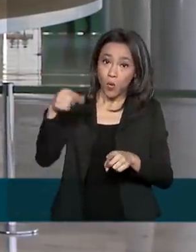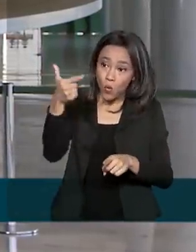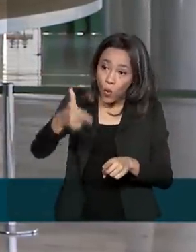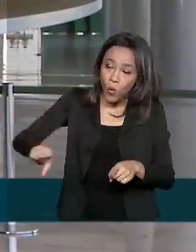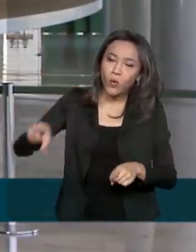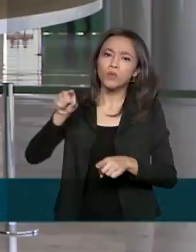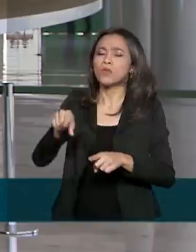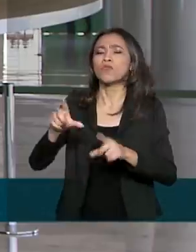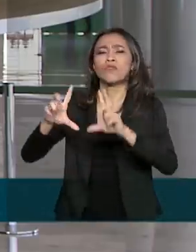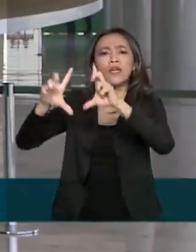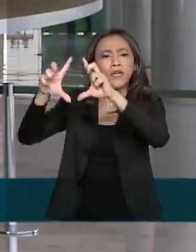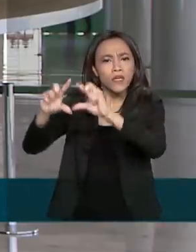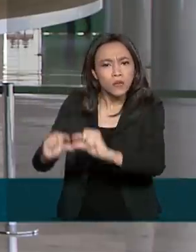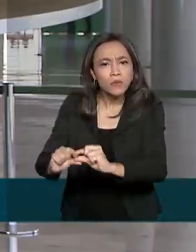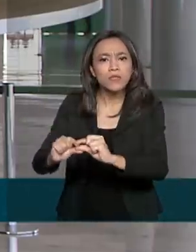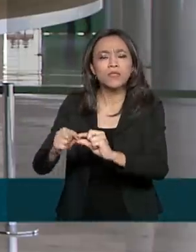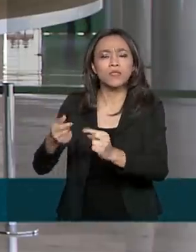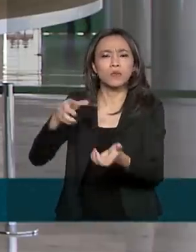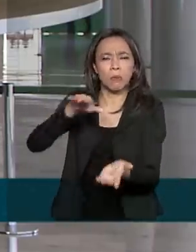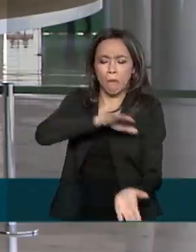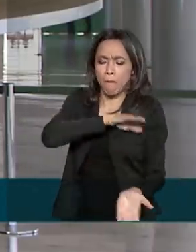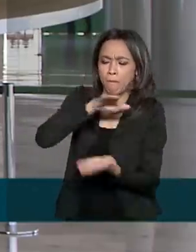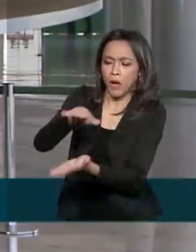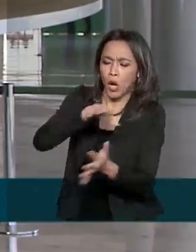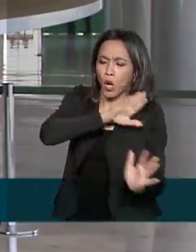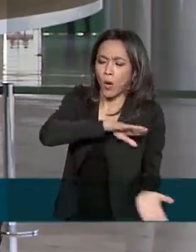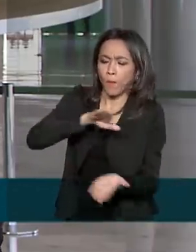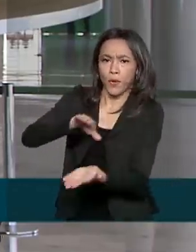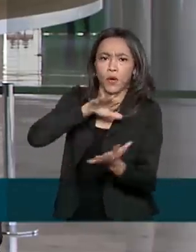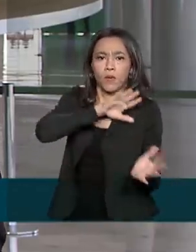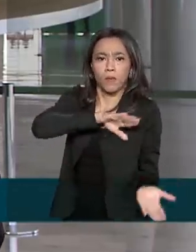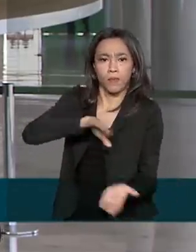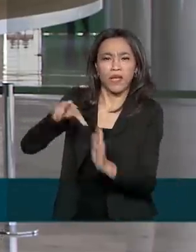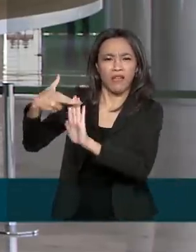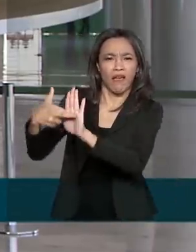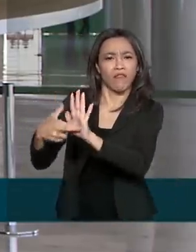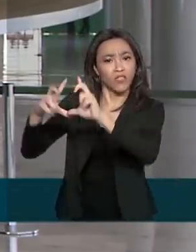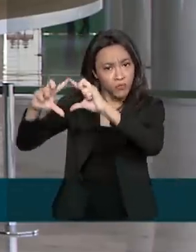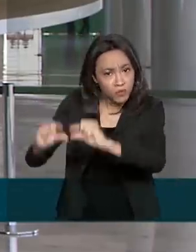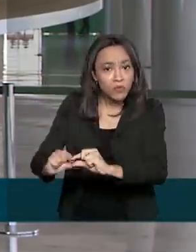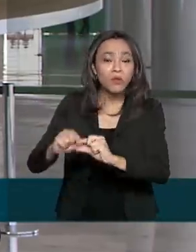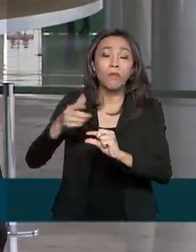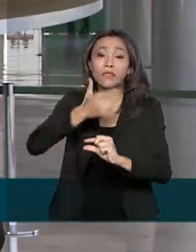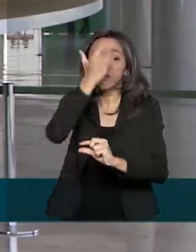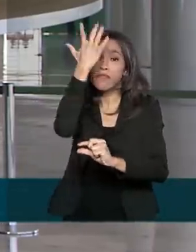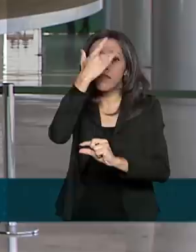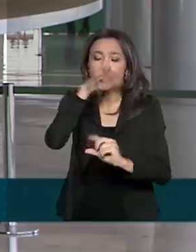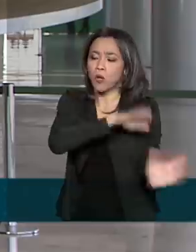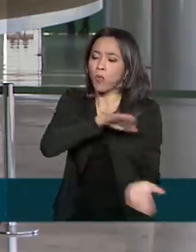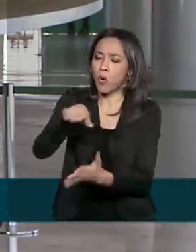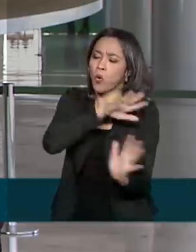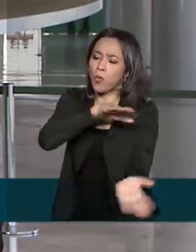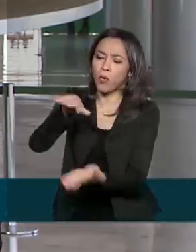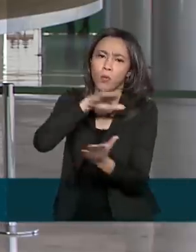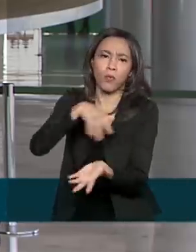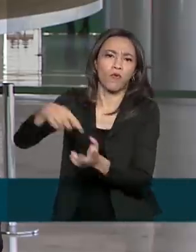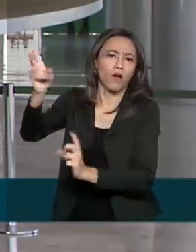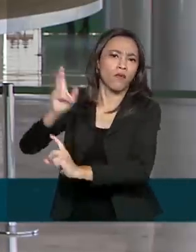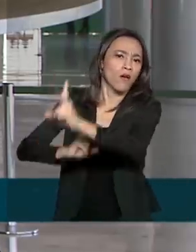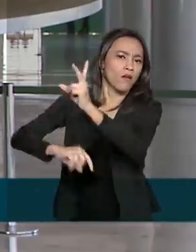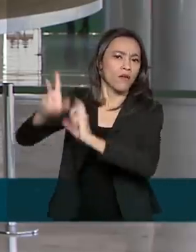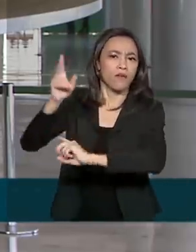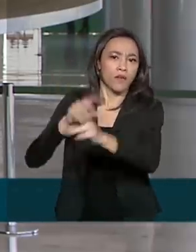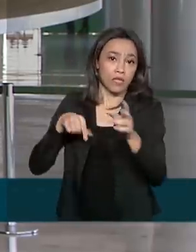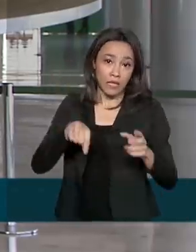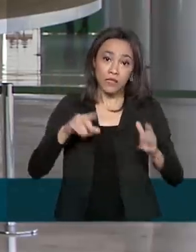foi simplificado, o que garante um fluxo mais rápido de abastecimento de itens essenciais durante